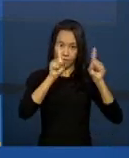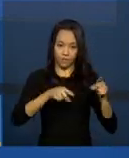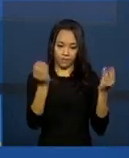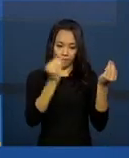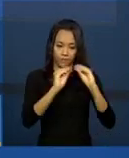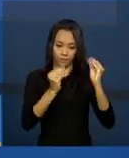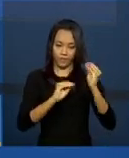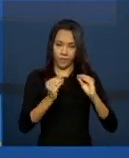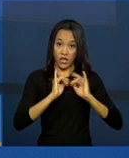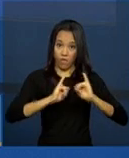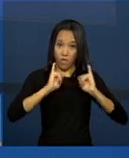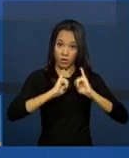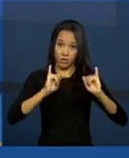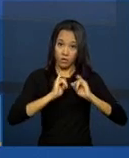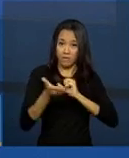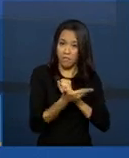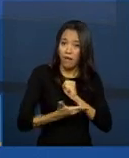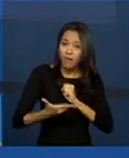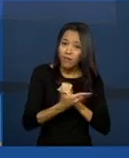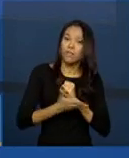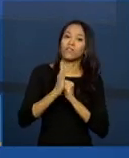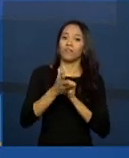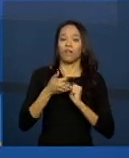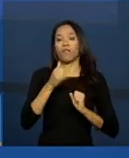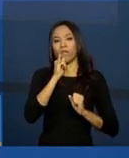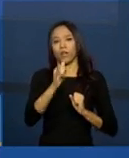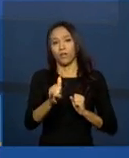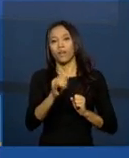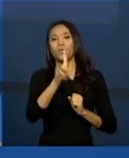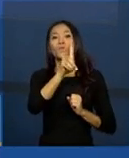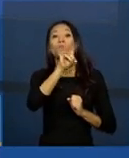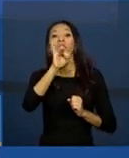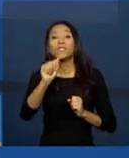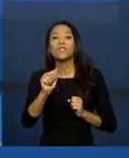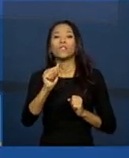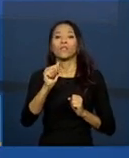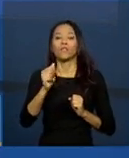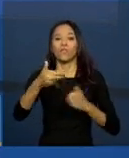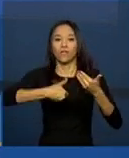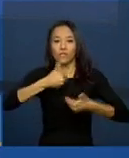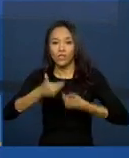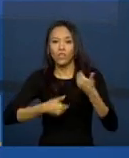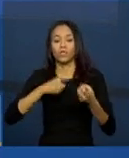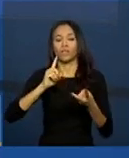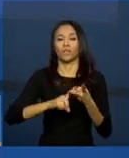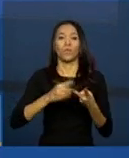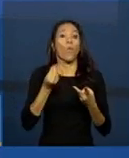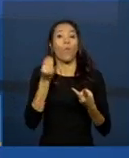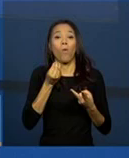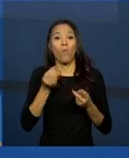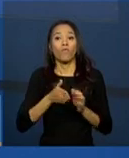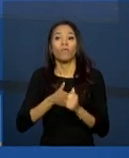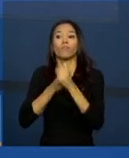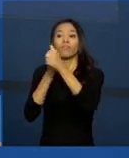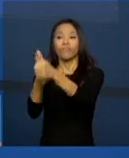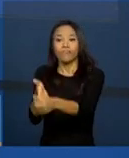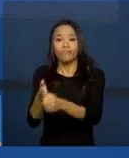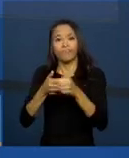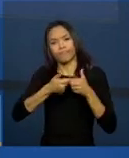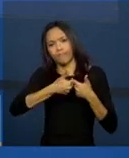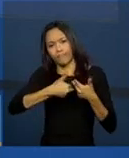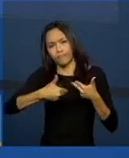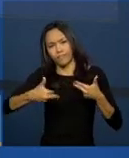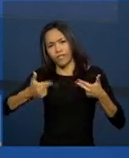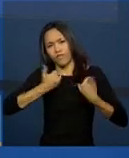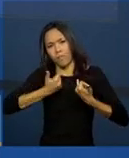que eu mencionei, que basicamente é data em que foi atendido, tipo de atendimento e encaminhamento. Mas nós, no curto